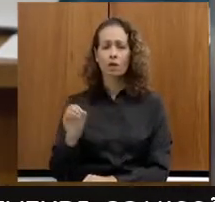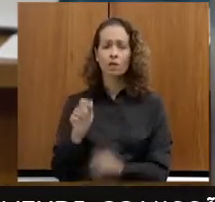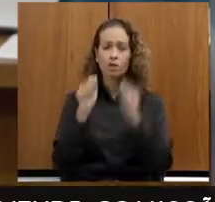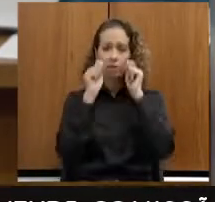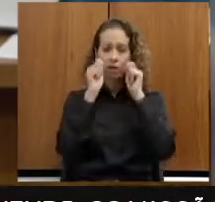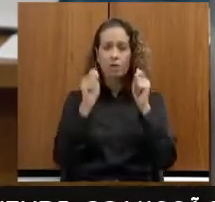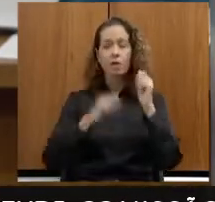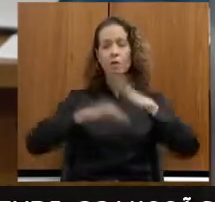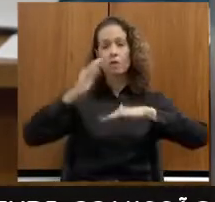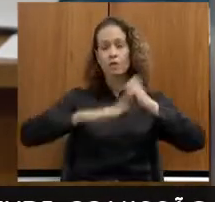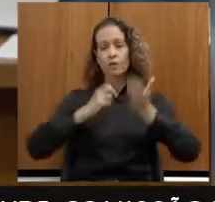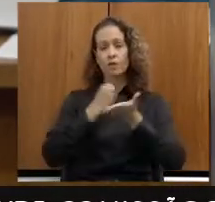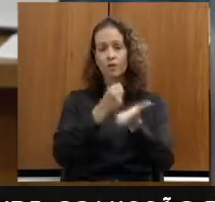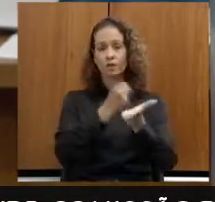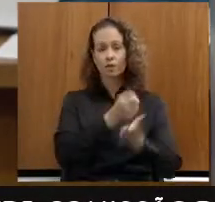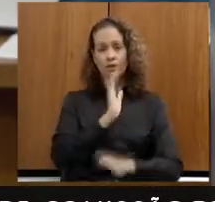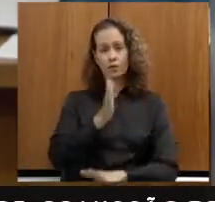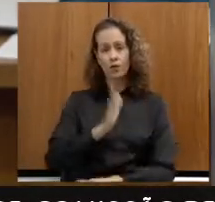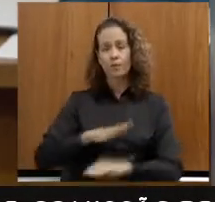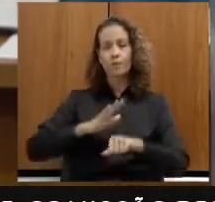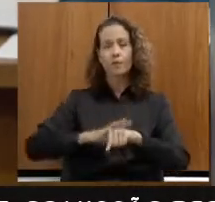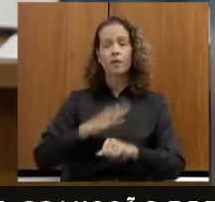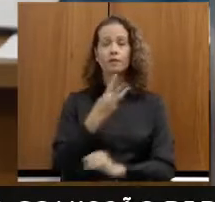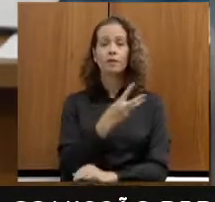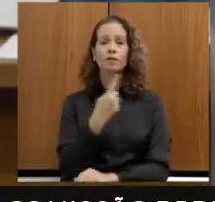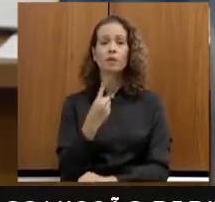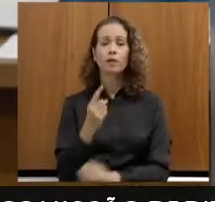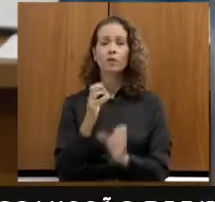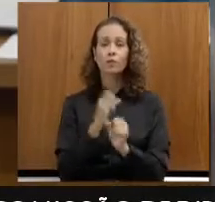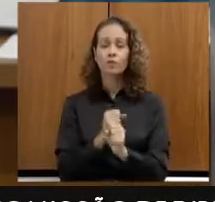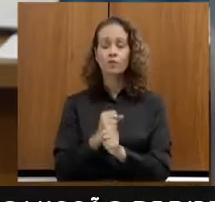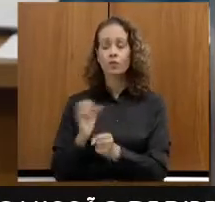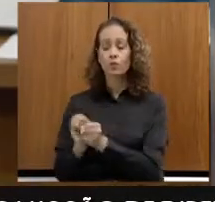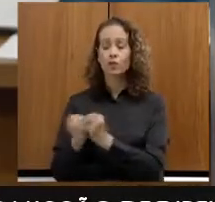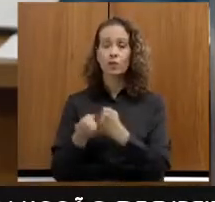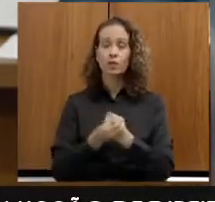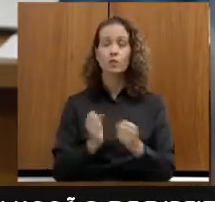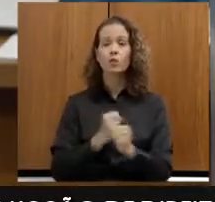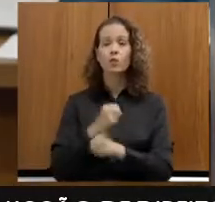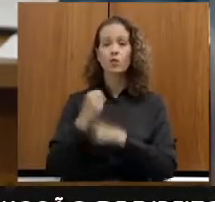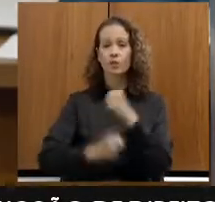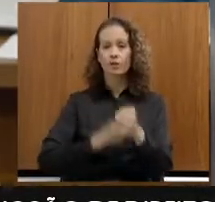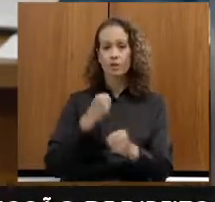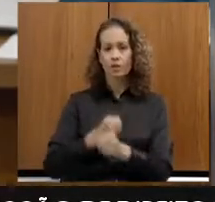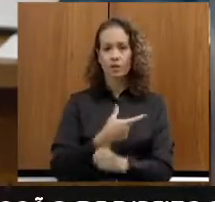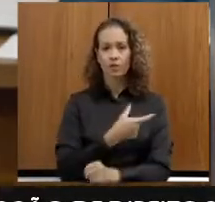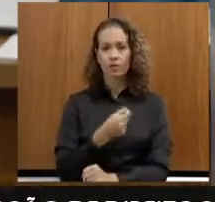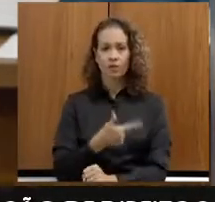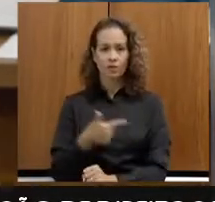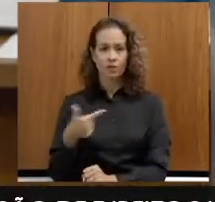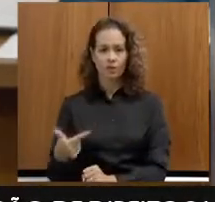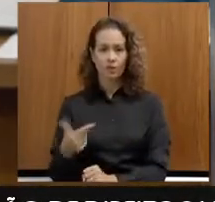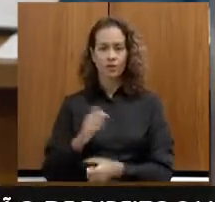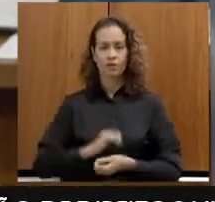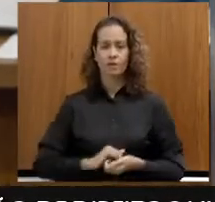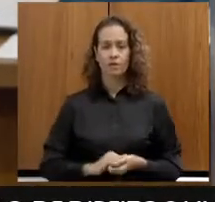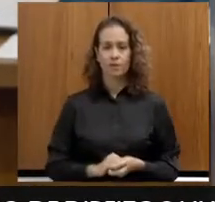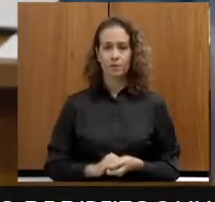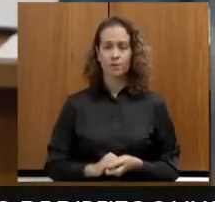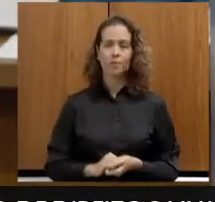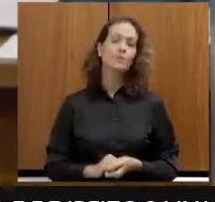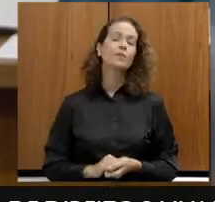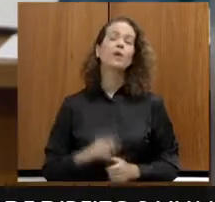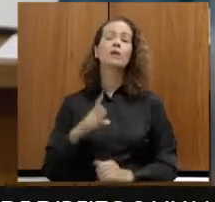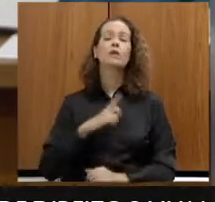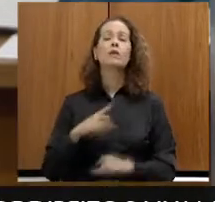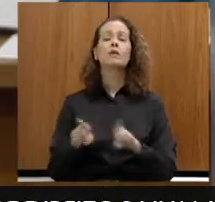E nós vamos trabalhar em mais 31 municípios em 2022. Por favor, mais. Eu